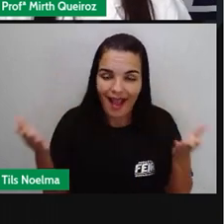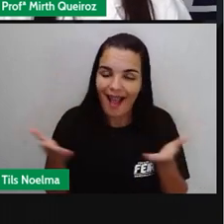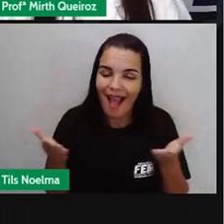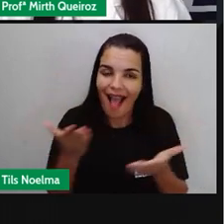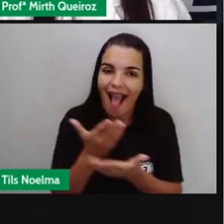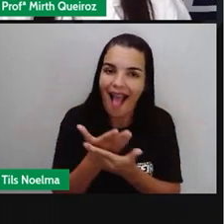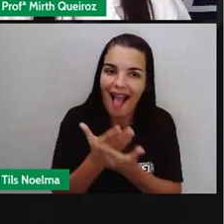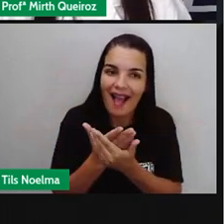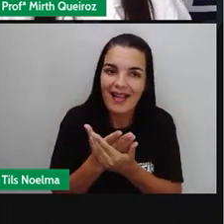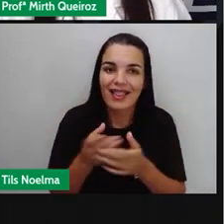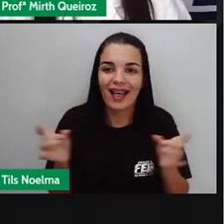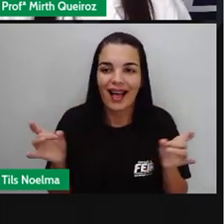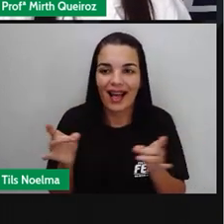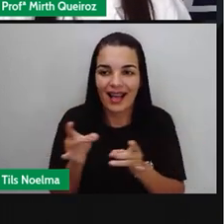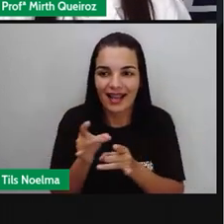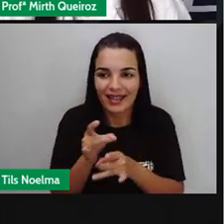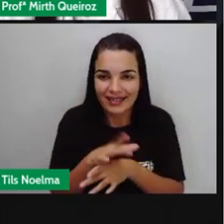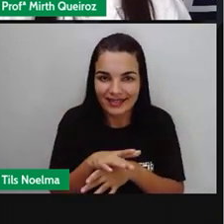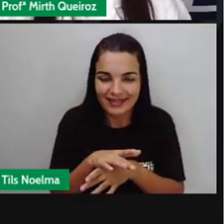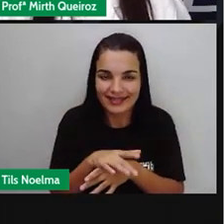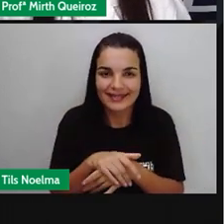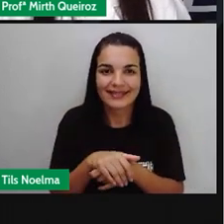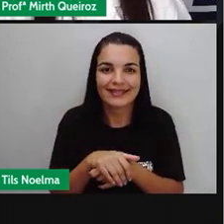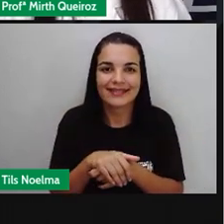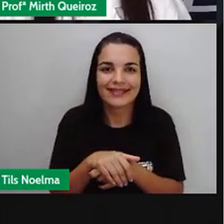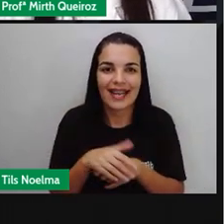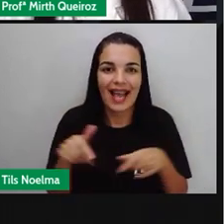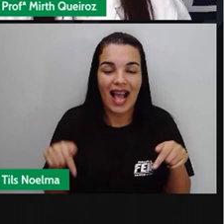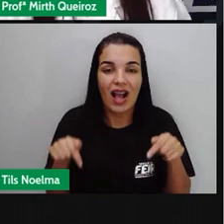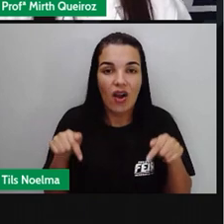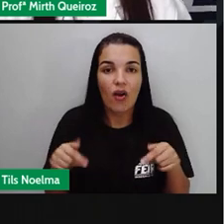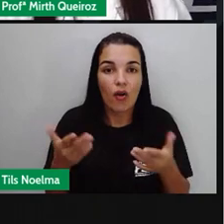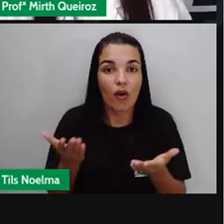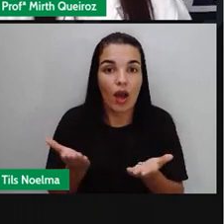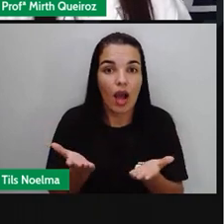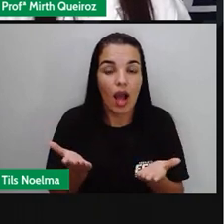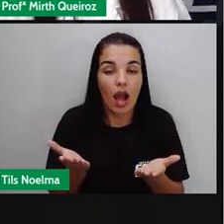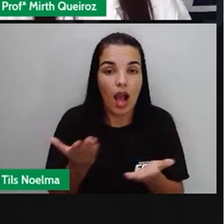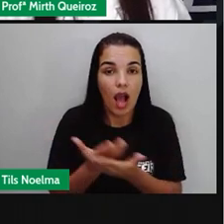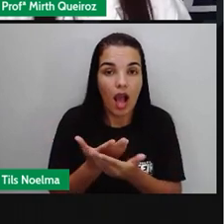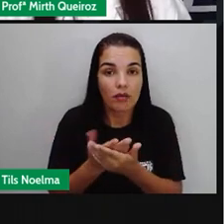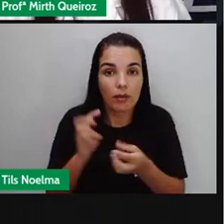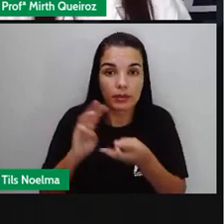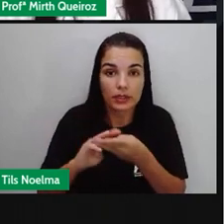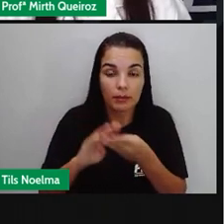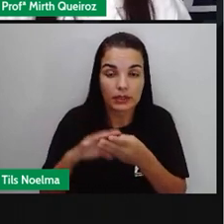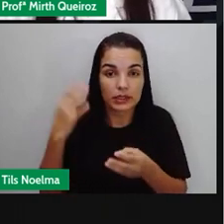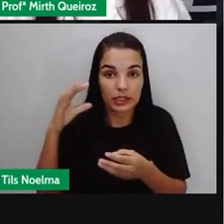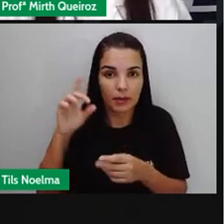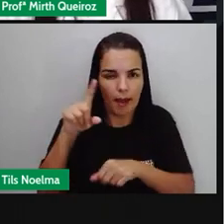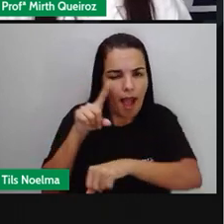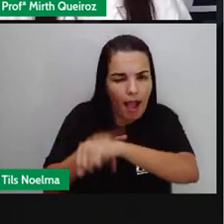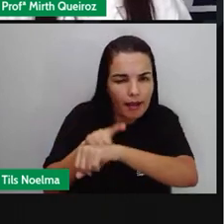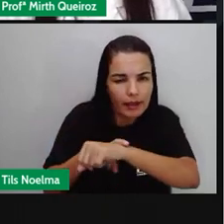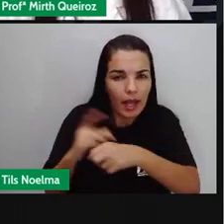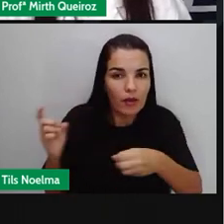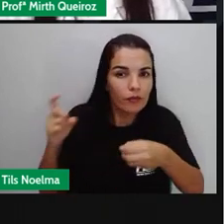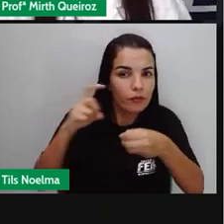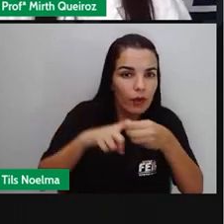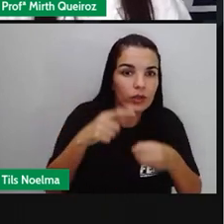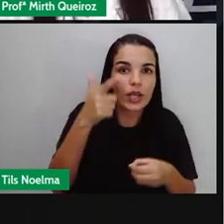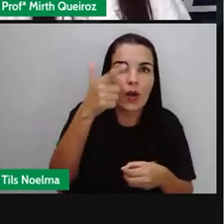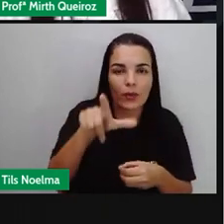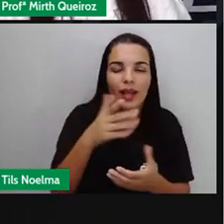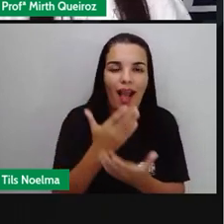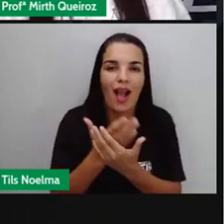nossa aula, ela se encerra por aqui. Esta aula, né? De matemática e ciências da natureza, mas daqui a pouquinho a pró volta com